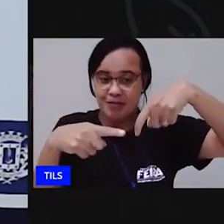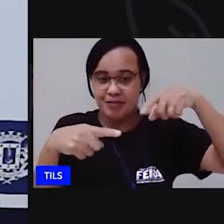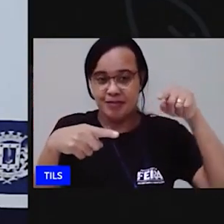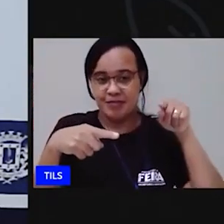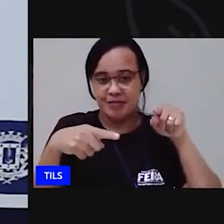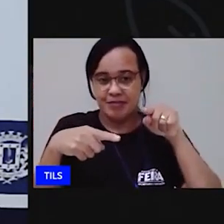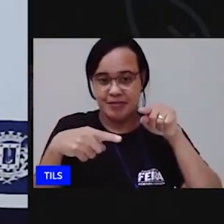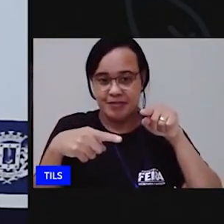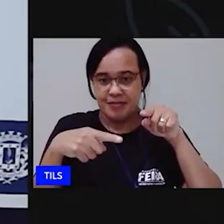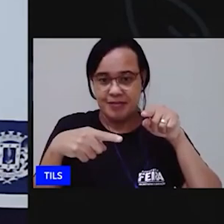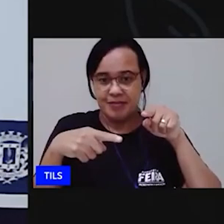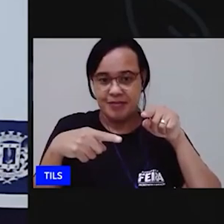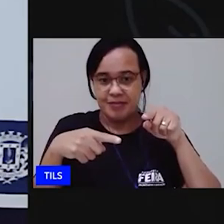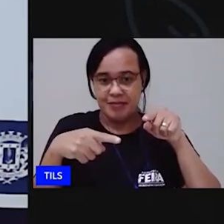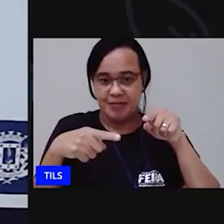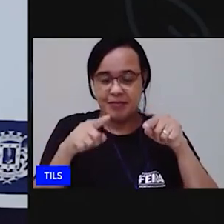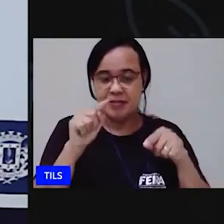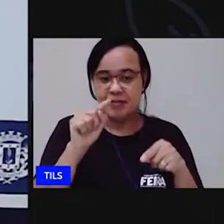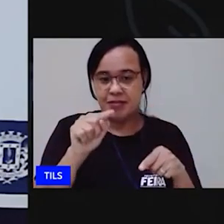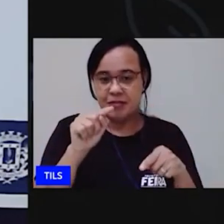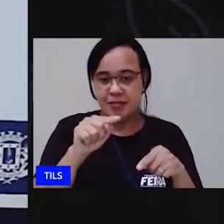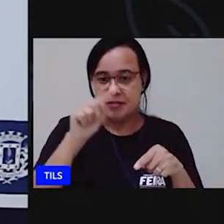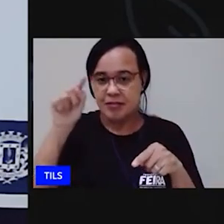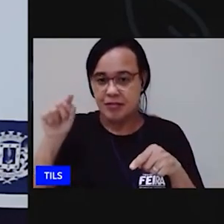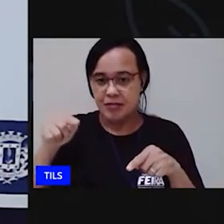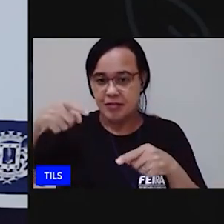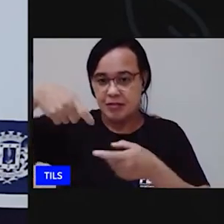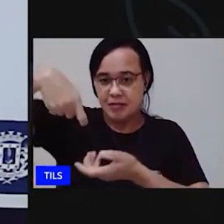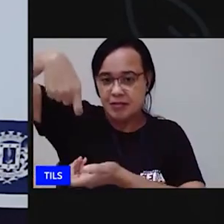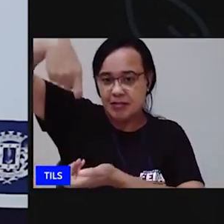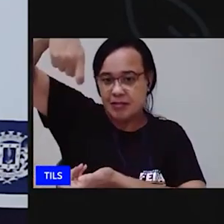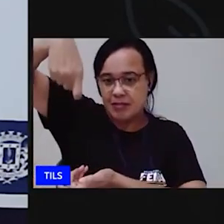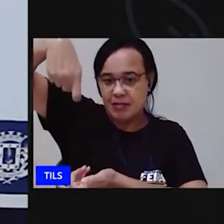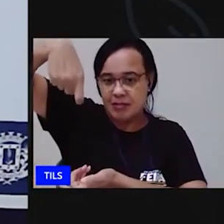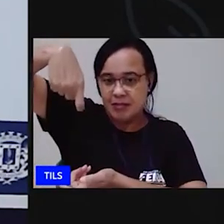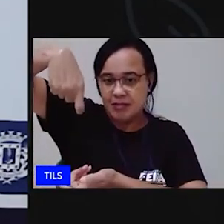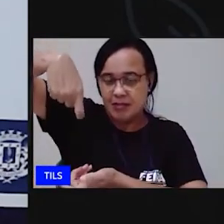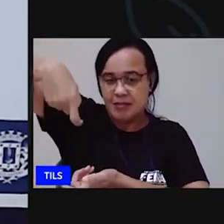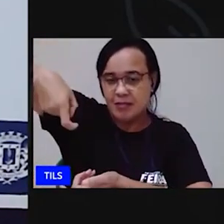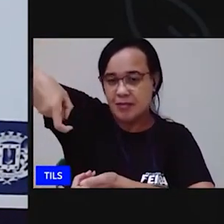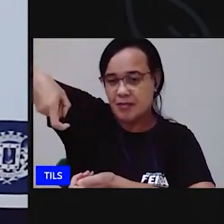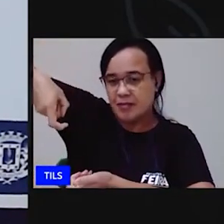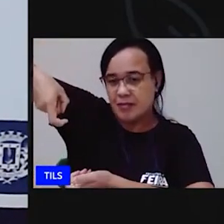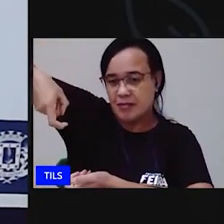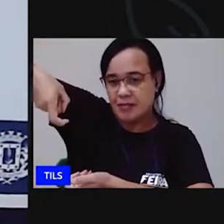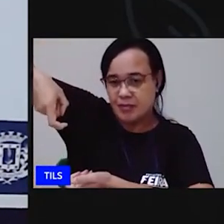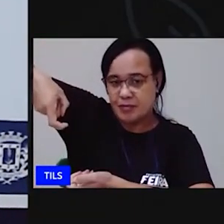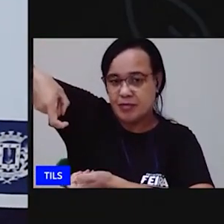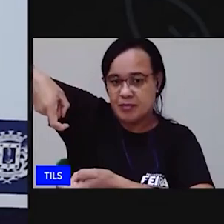encaixa aqui nessa parte do barbante onde tem uma abertura.